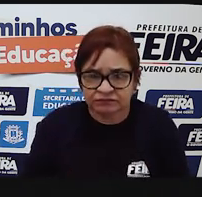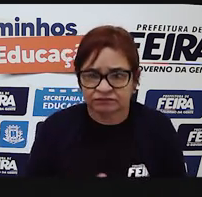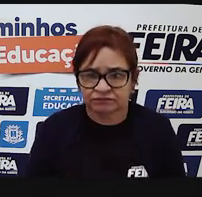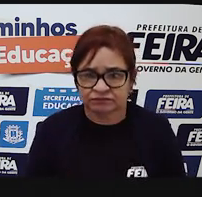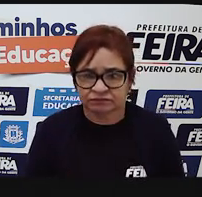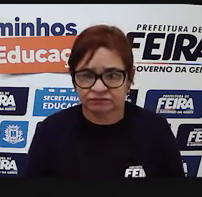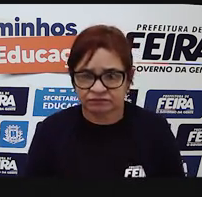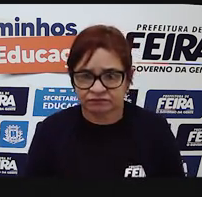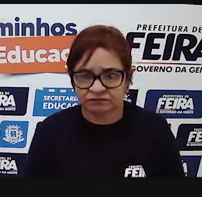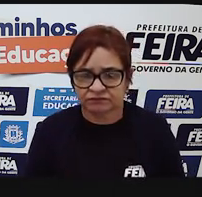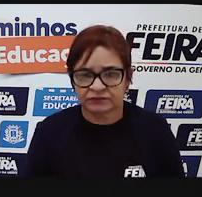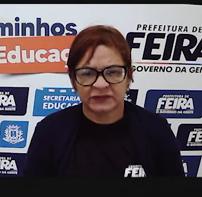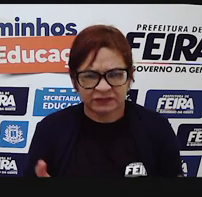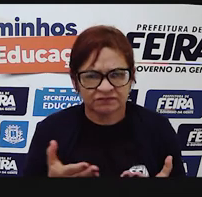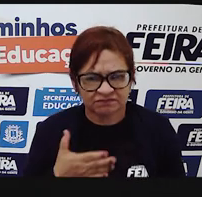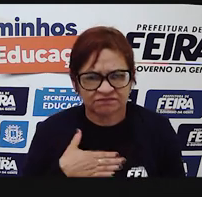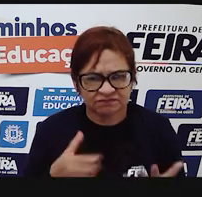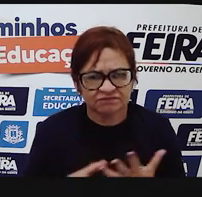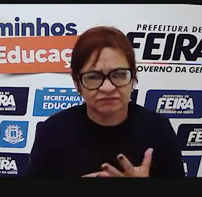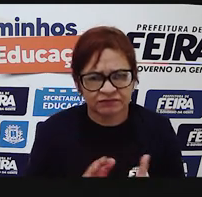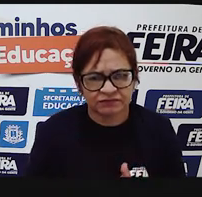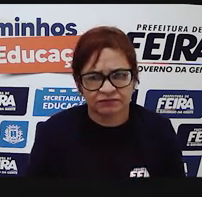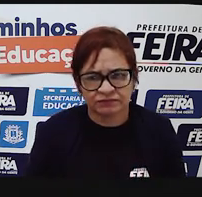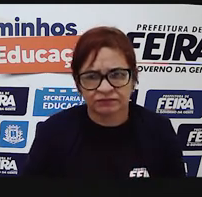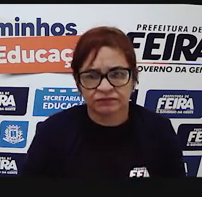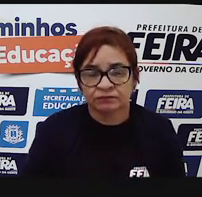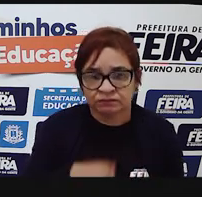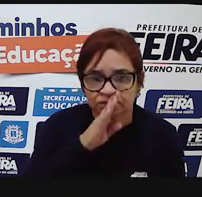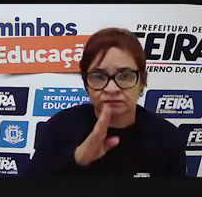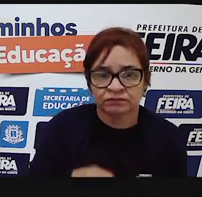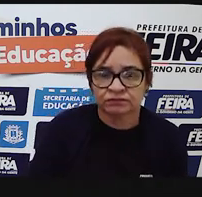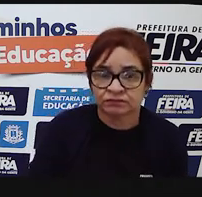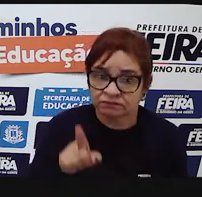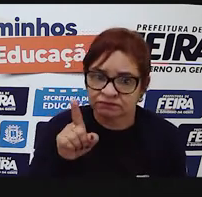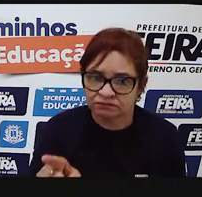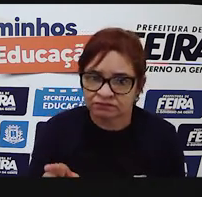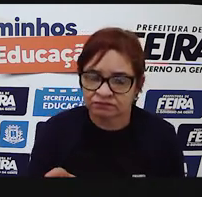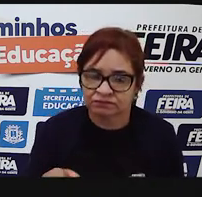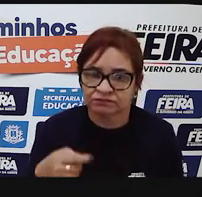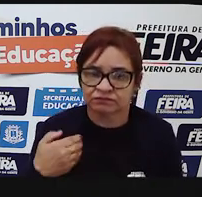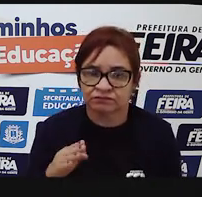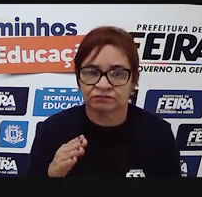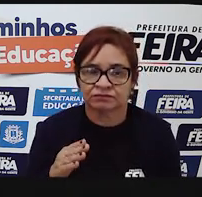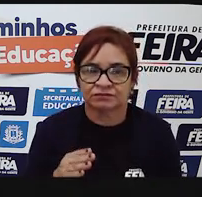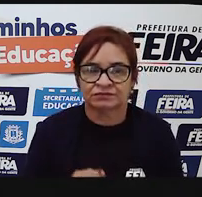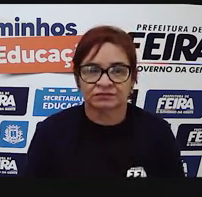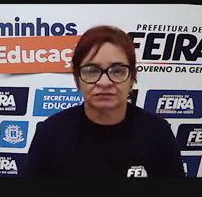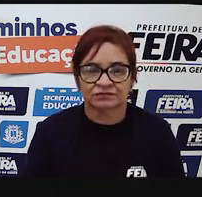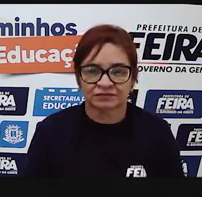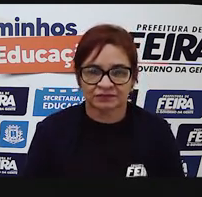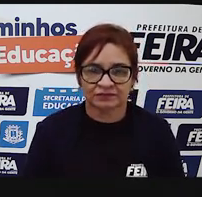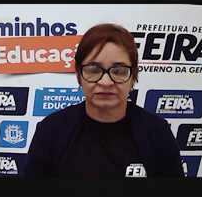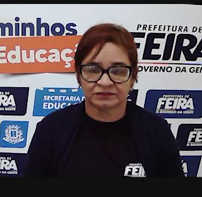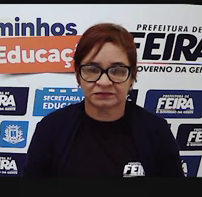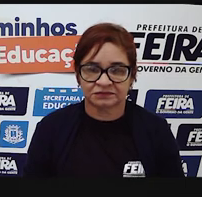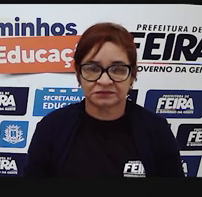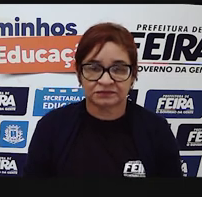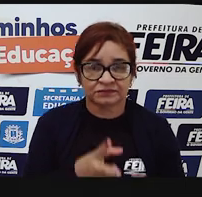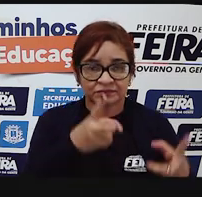Esse negócio é o tufal. Você quer o meu marido, não é isso? Cala a boca, que é vadia, que é você. Então, vejam que